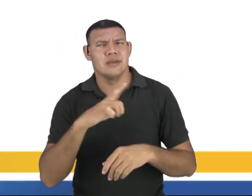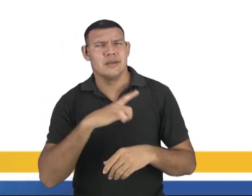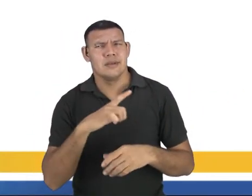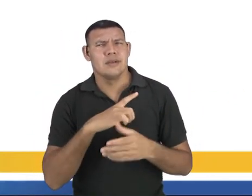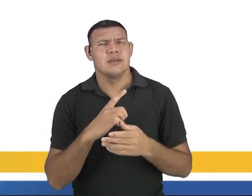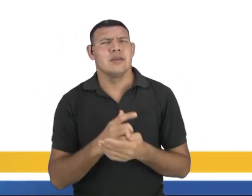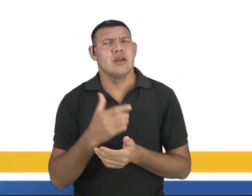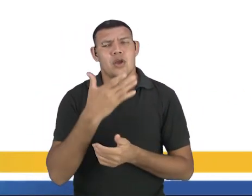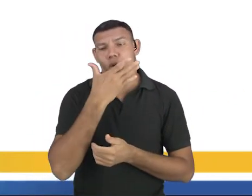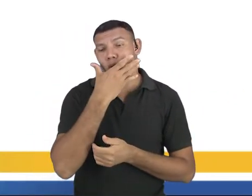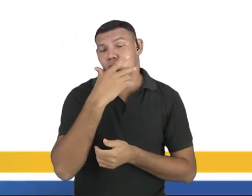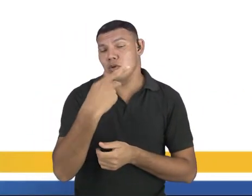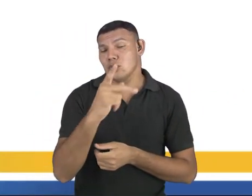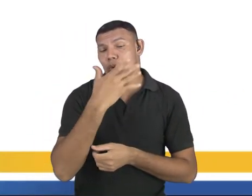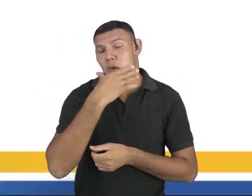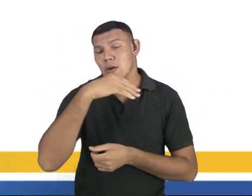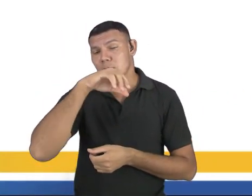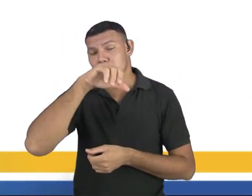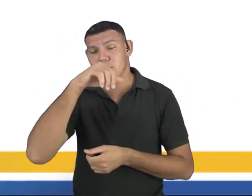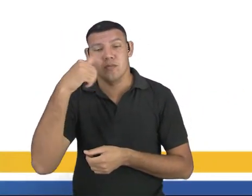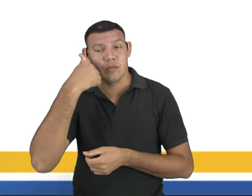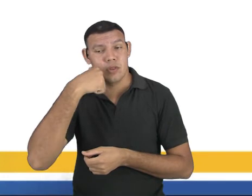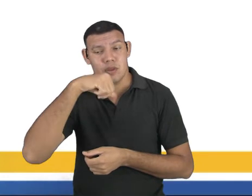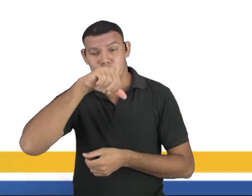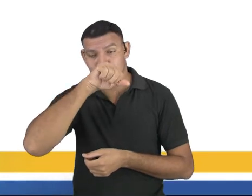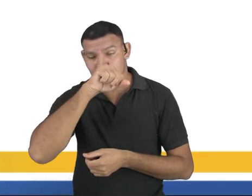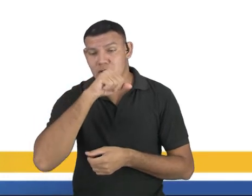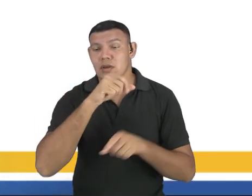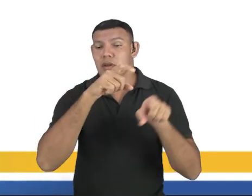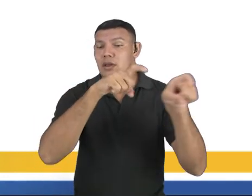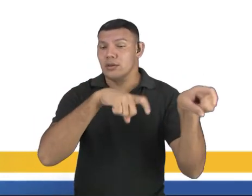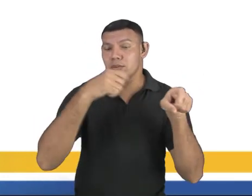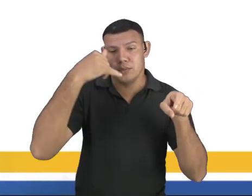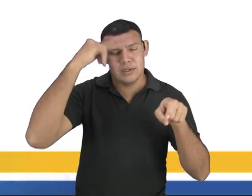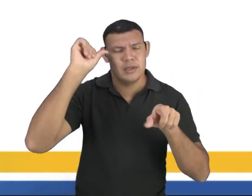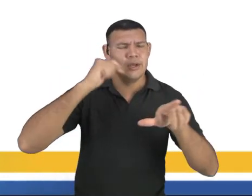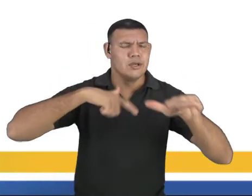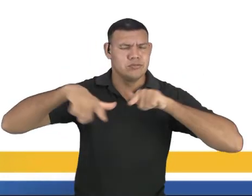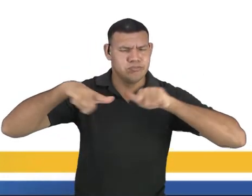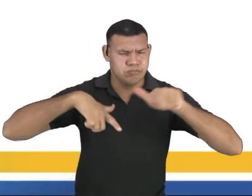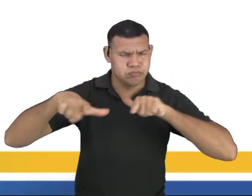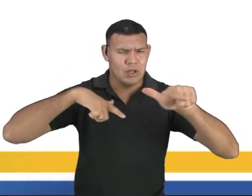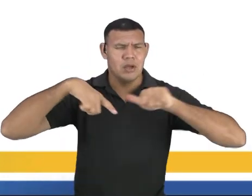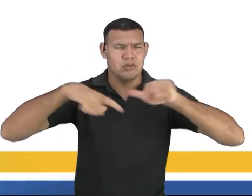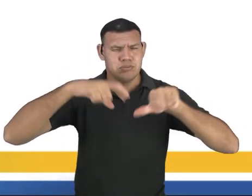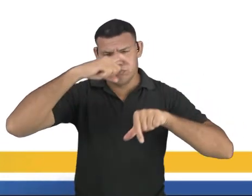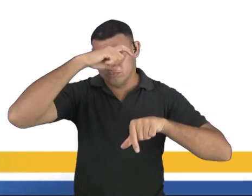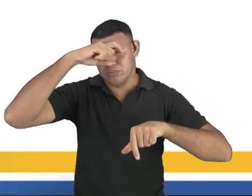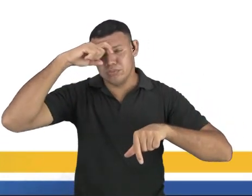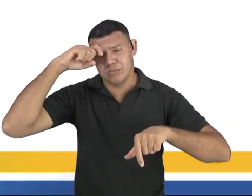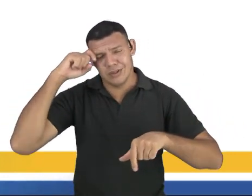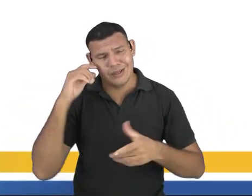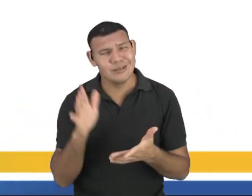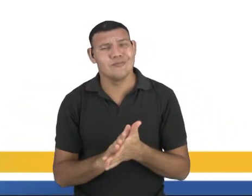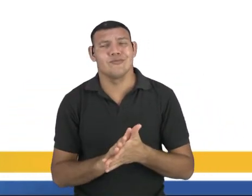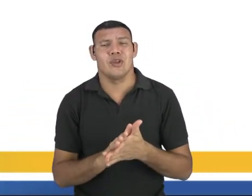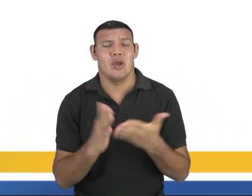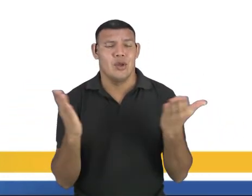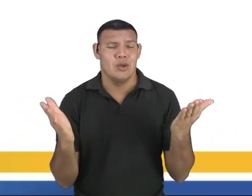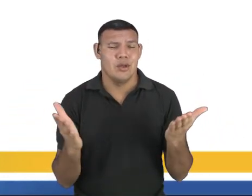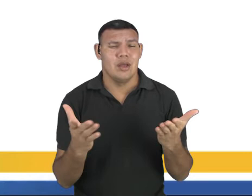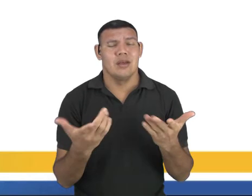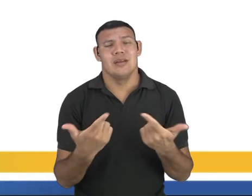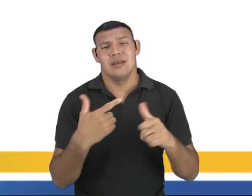esteja no campo, o negrito, trabalhando, trabalhando, trabalhando. Mostra a precariedade dessa relação de trabalho, pois a mãe